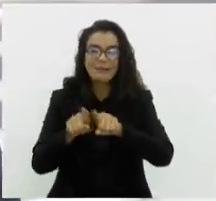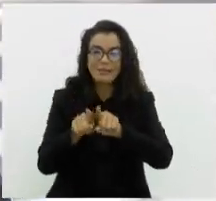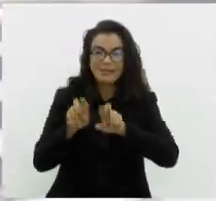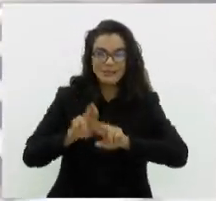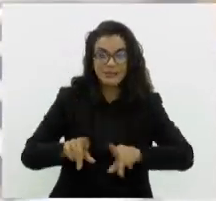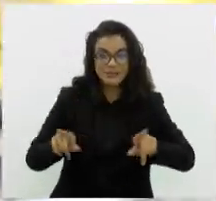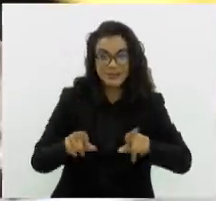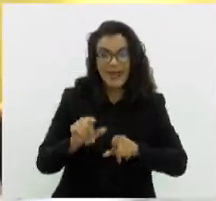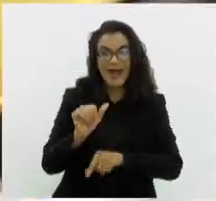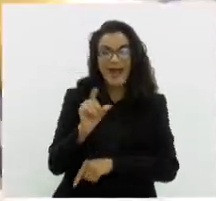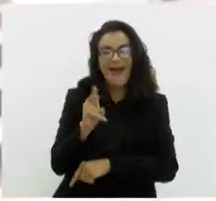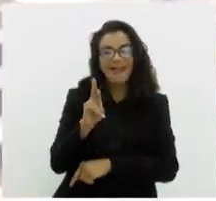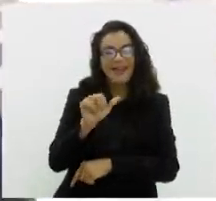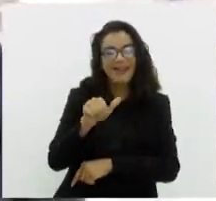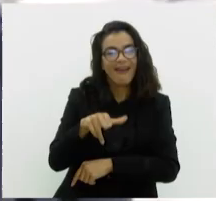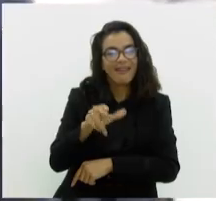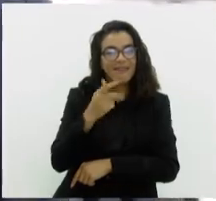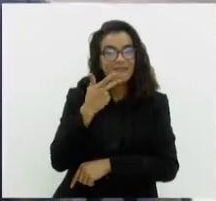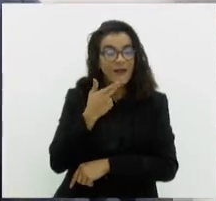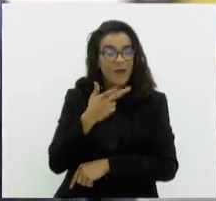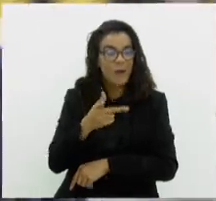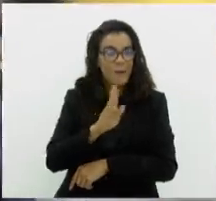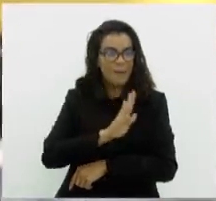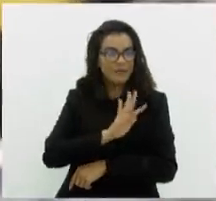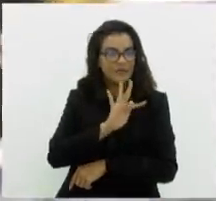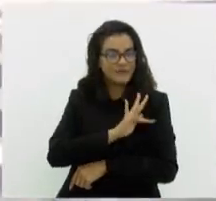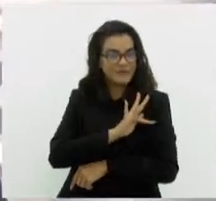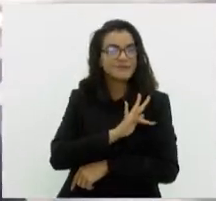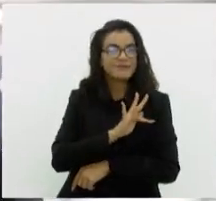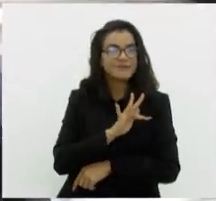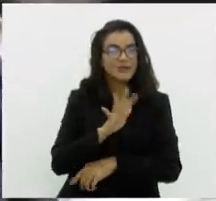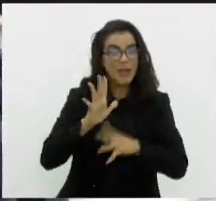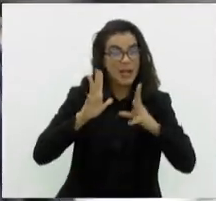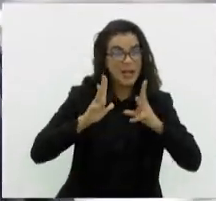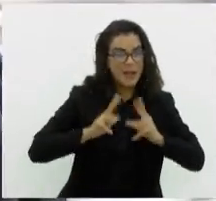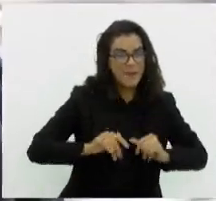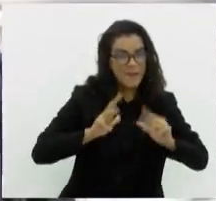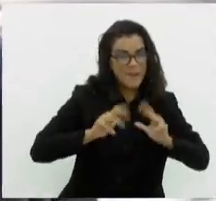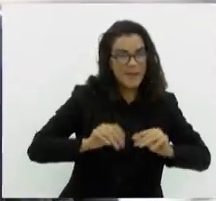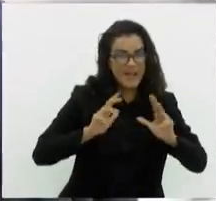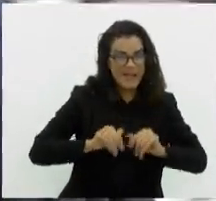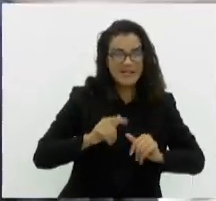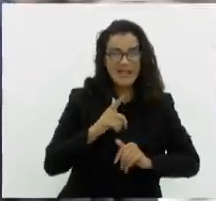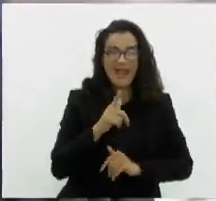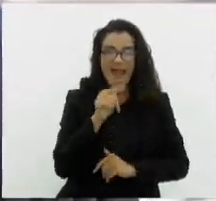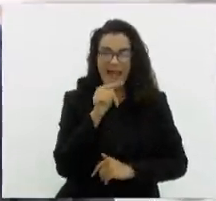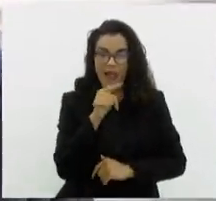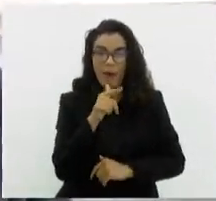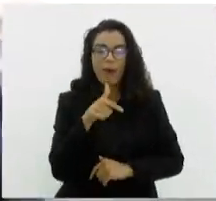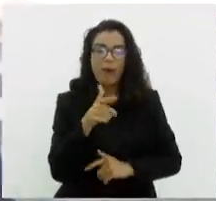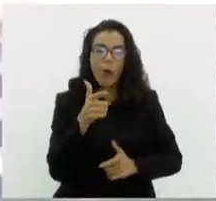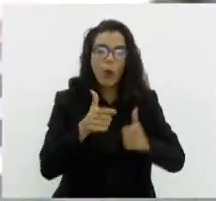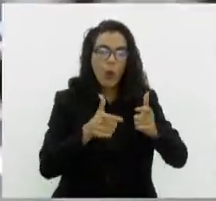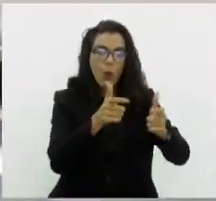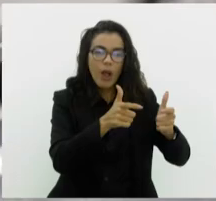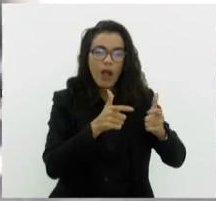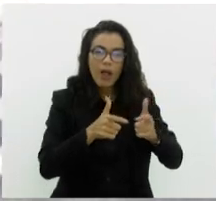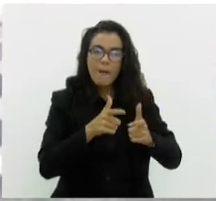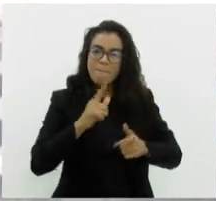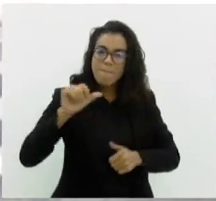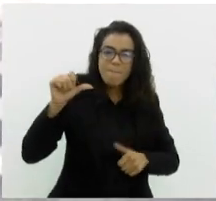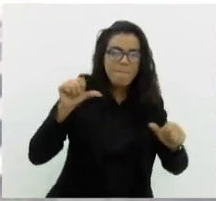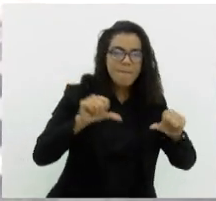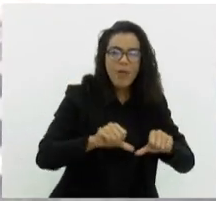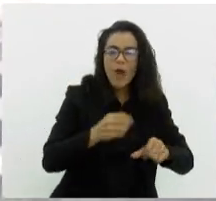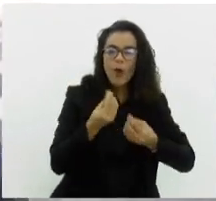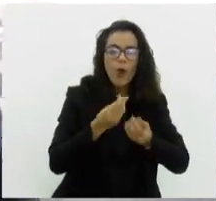Adriana, você citou a Baixada Fluminense. No ranking de saneamento básico, três cidades da Baixada Fluminense constam como as piores nesse ranking. Como mudar